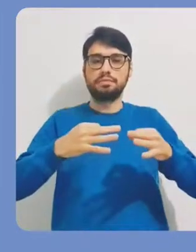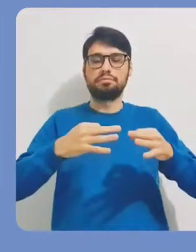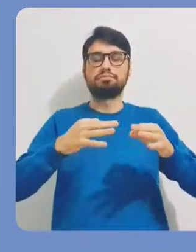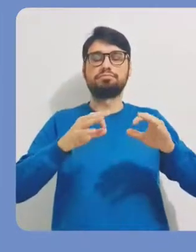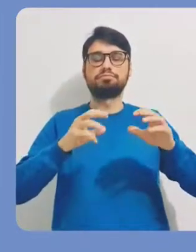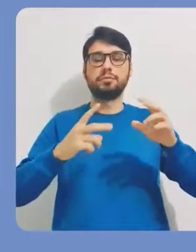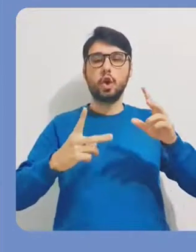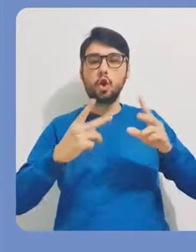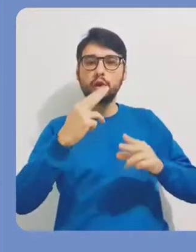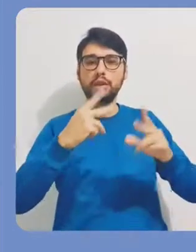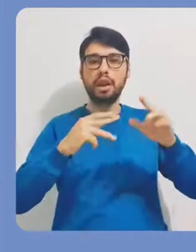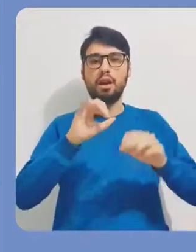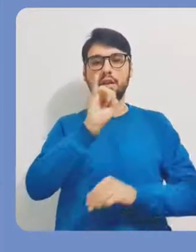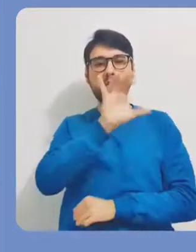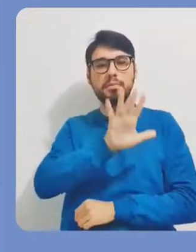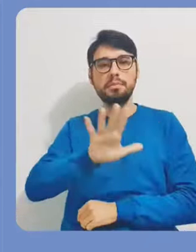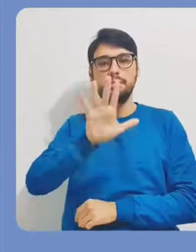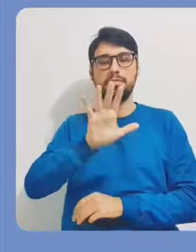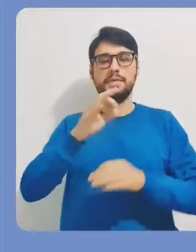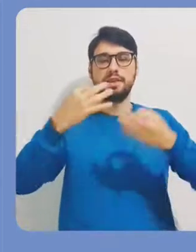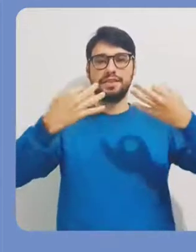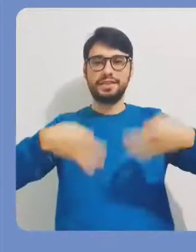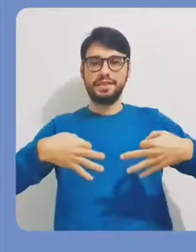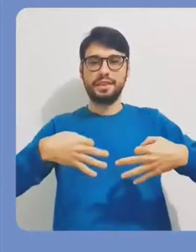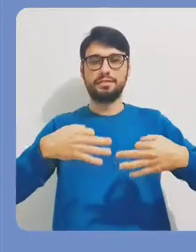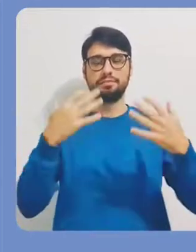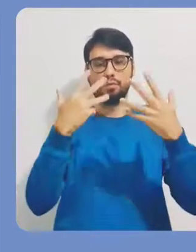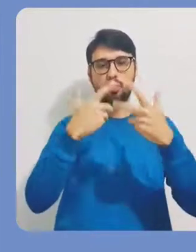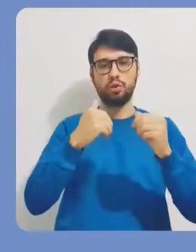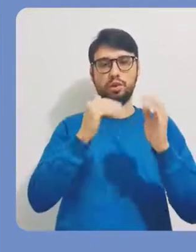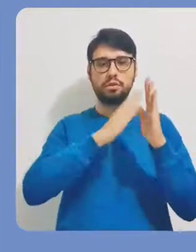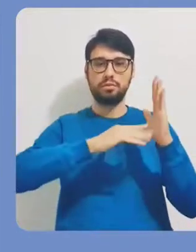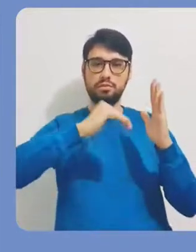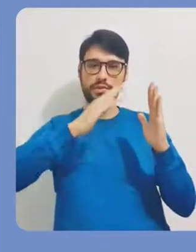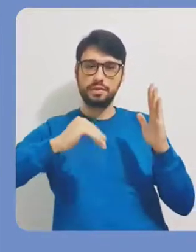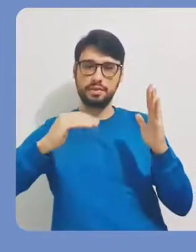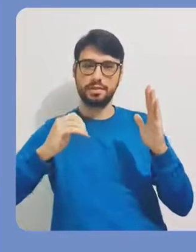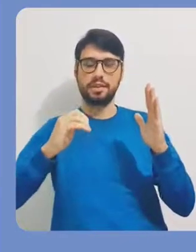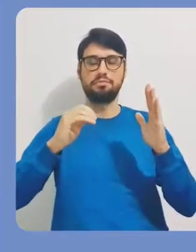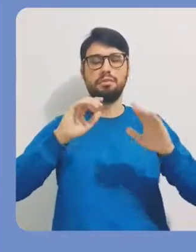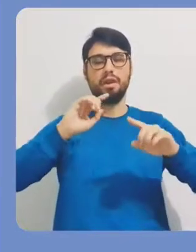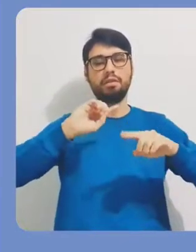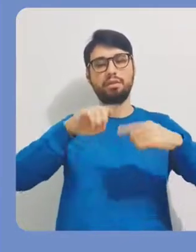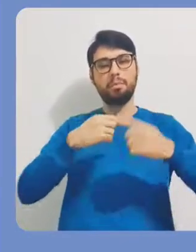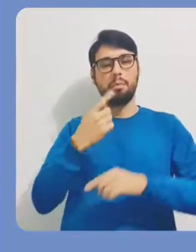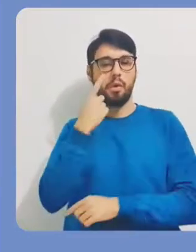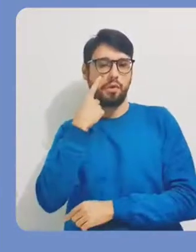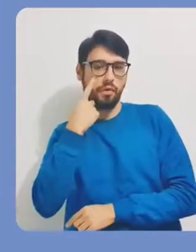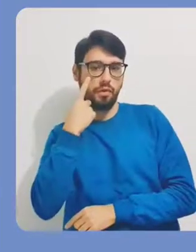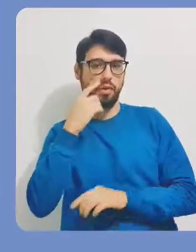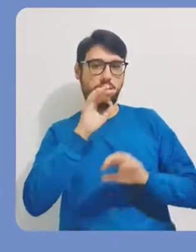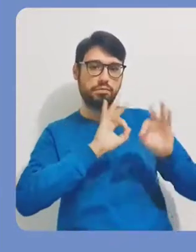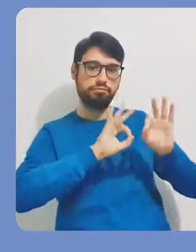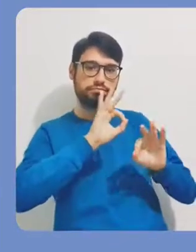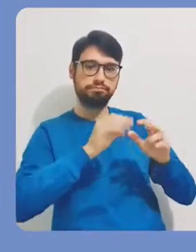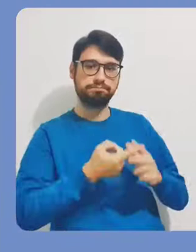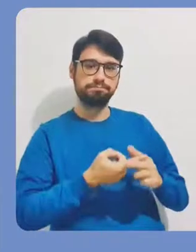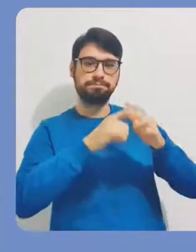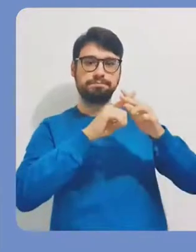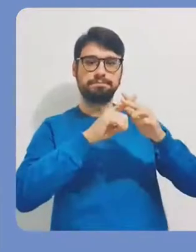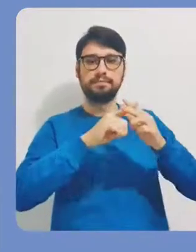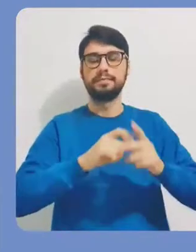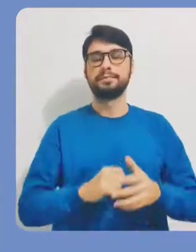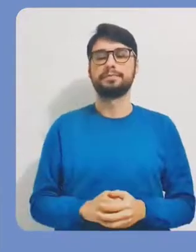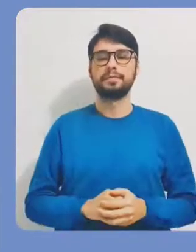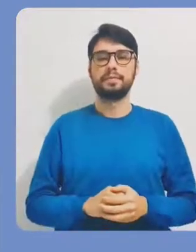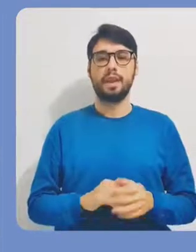editar exatamente o tamanho dessa imagem para eu não ter esses recortes. Mas isso é uma questão estética que depois vocês podem